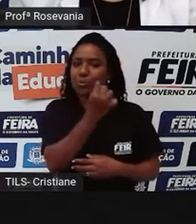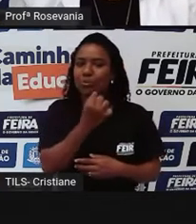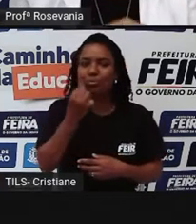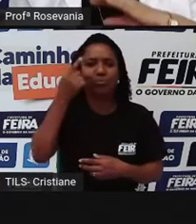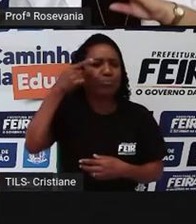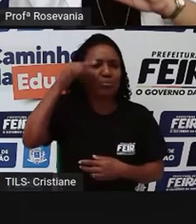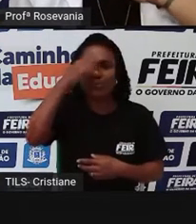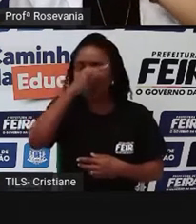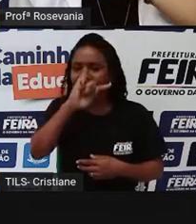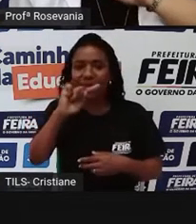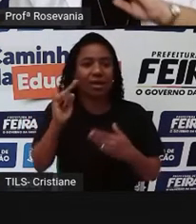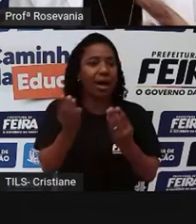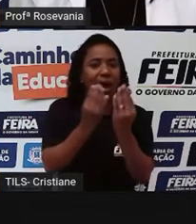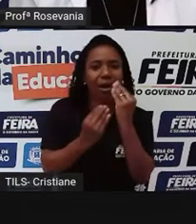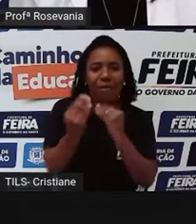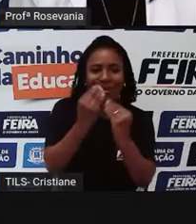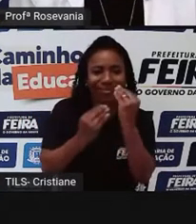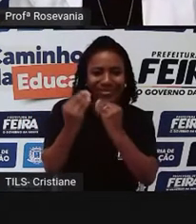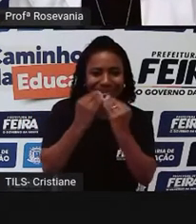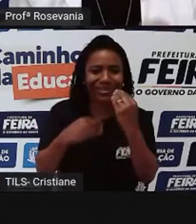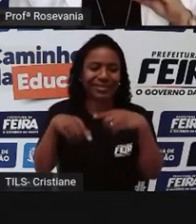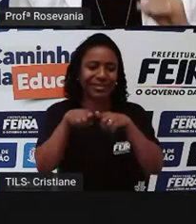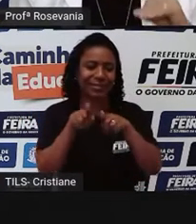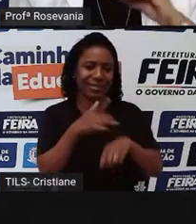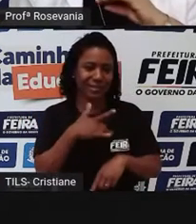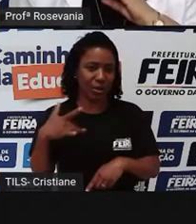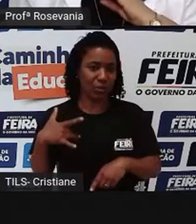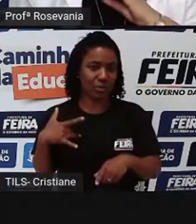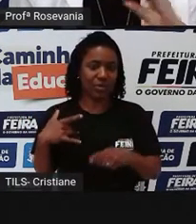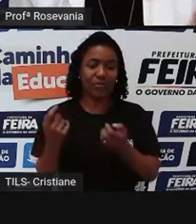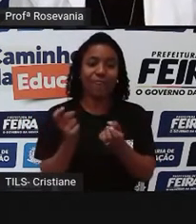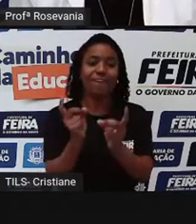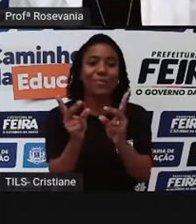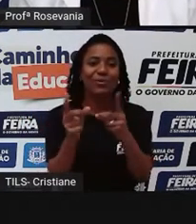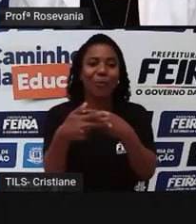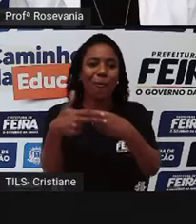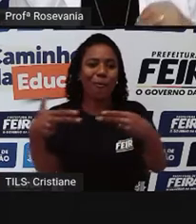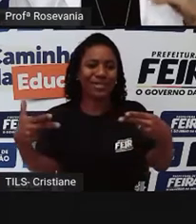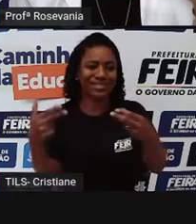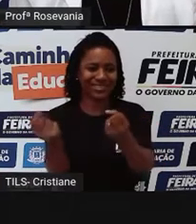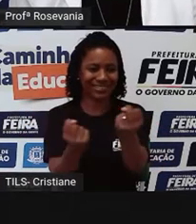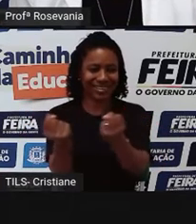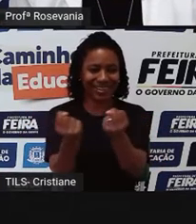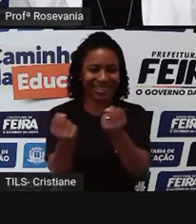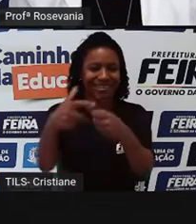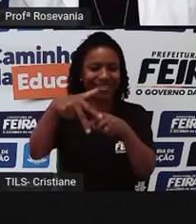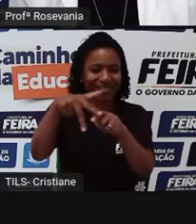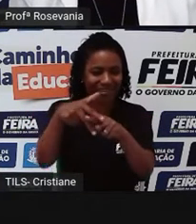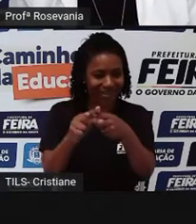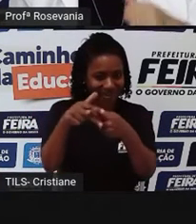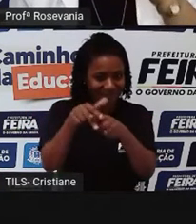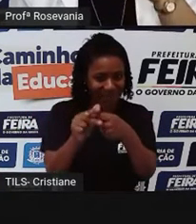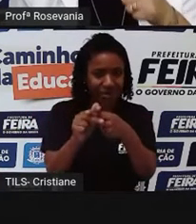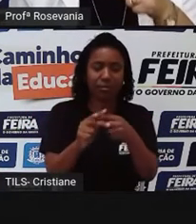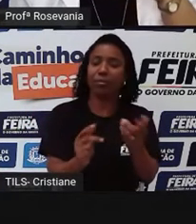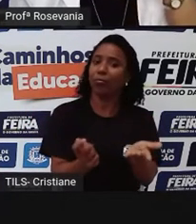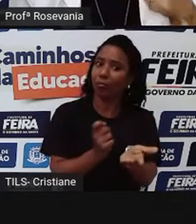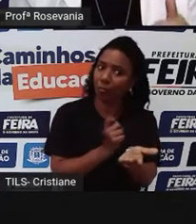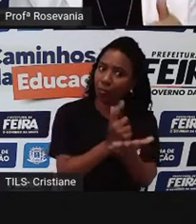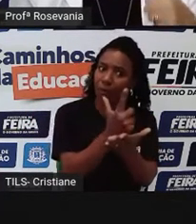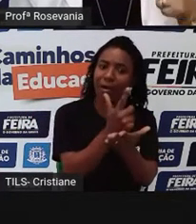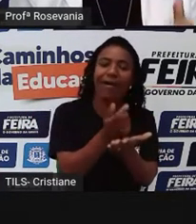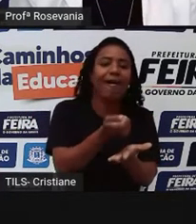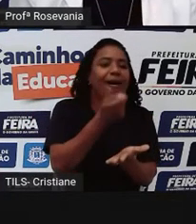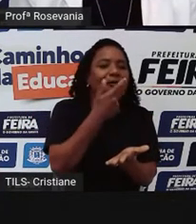automotiva. Você chega no supermercado hoje, você encontra uma variedade de produtos. Você chega nas farmácias, você também não